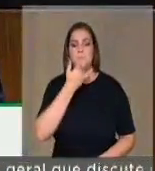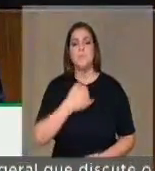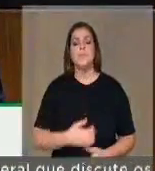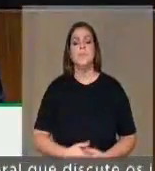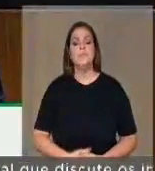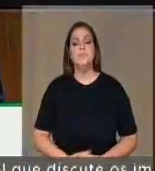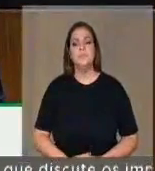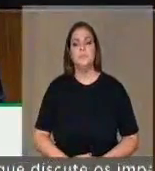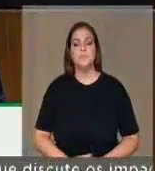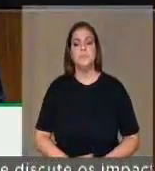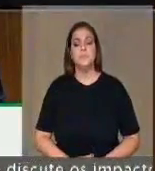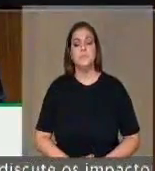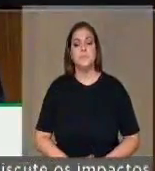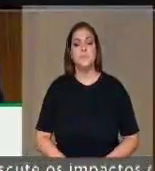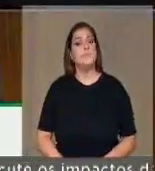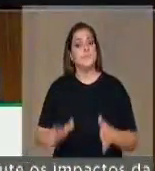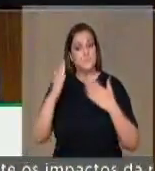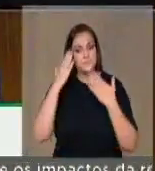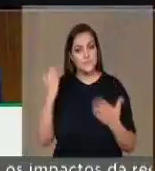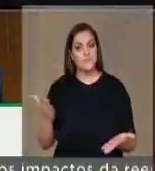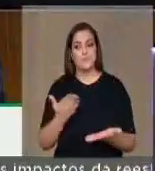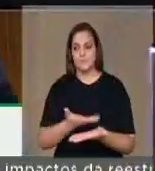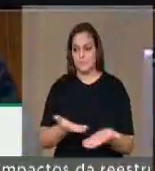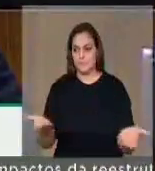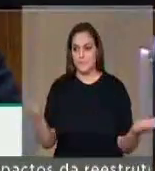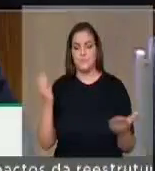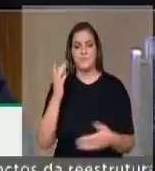desta sessão,